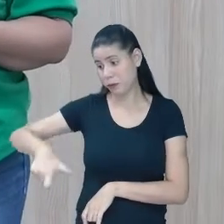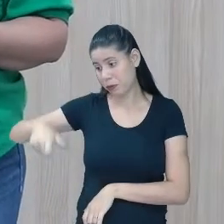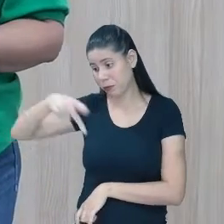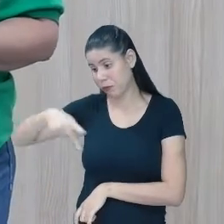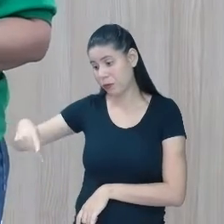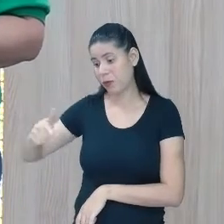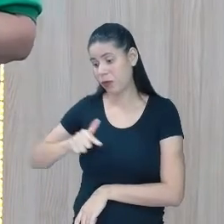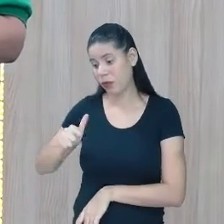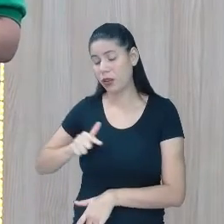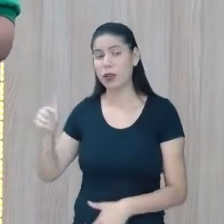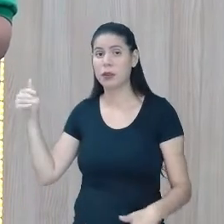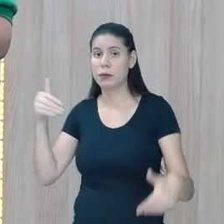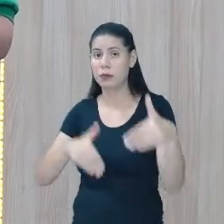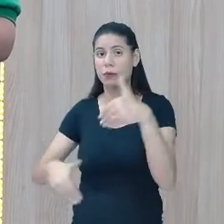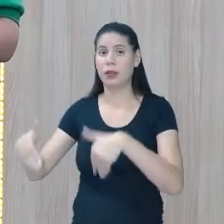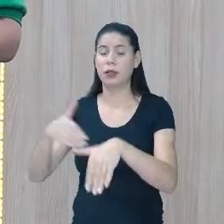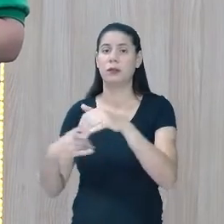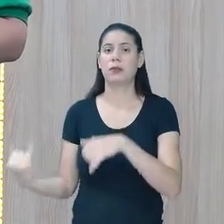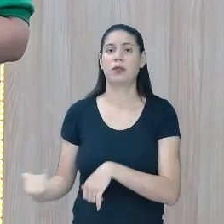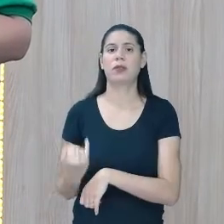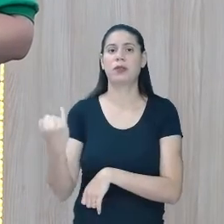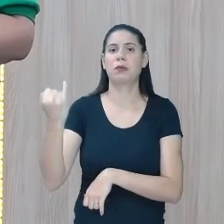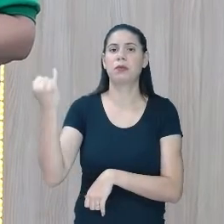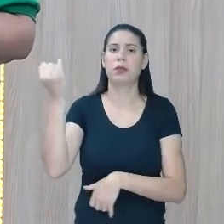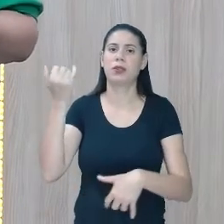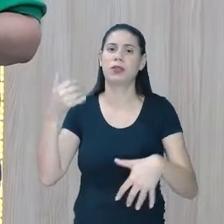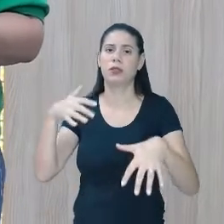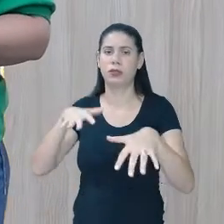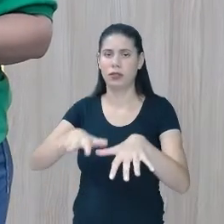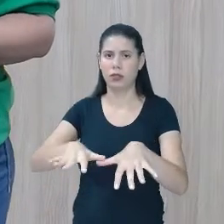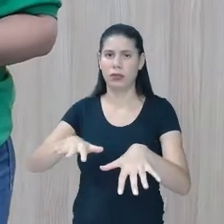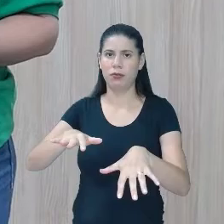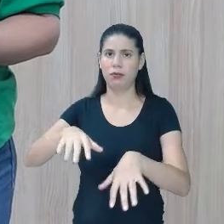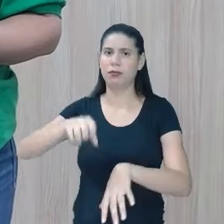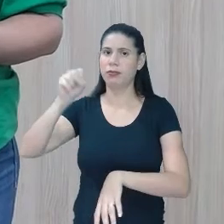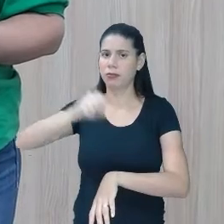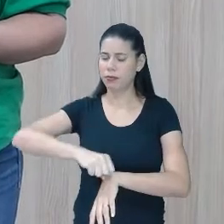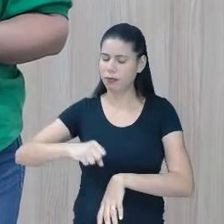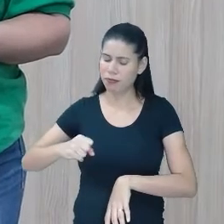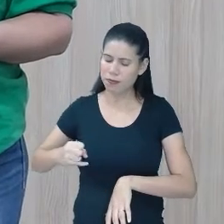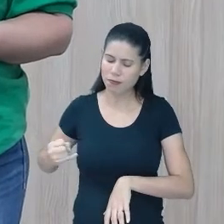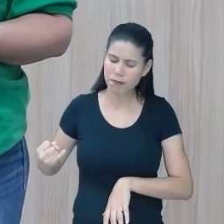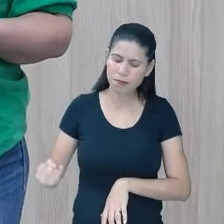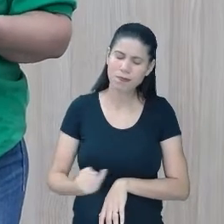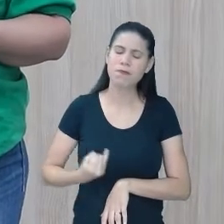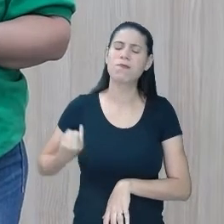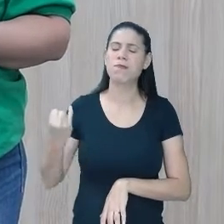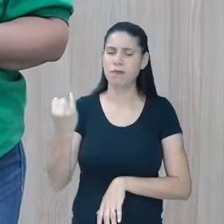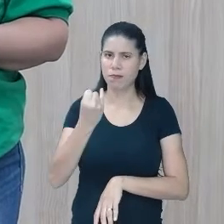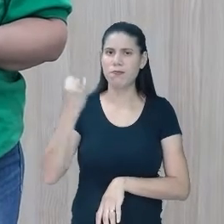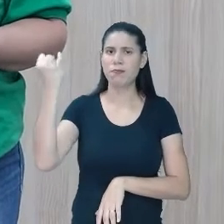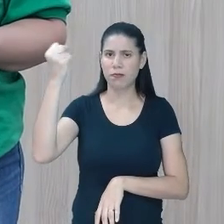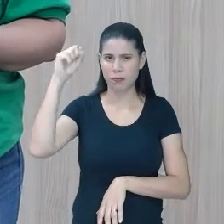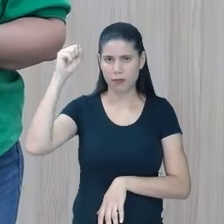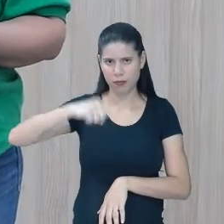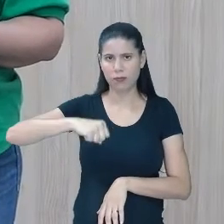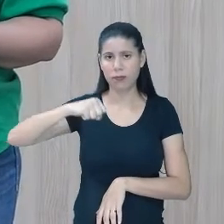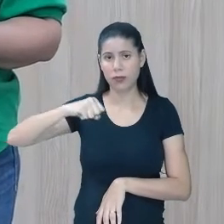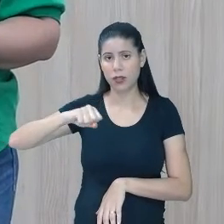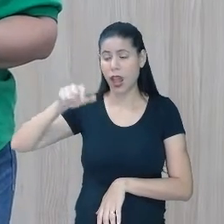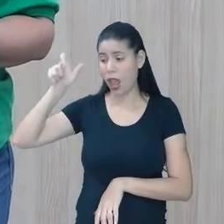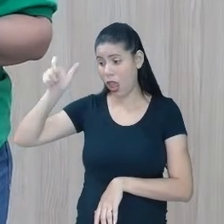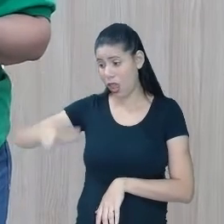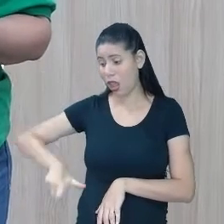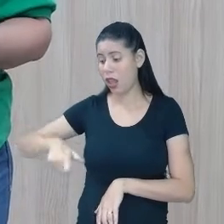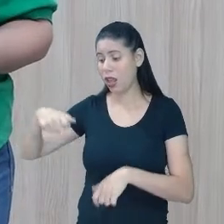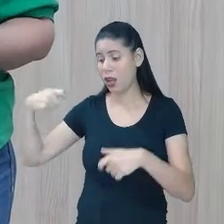participação importante na inclusão, muito importante, inclusive. Parte do professor é